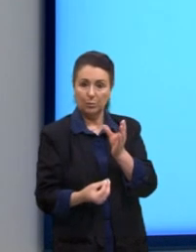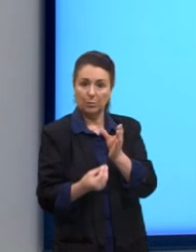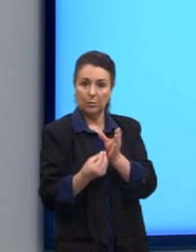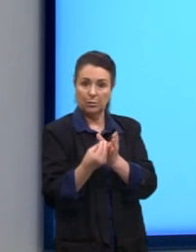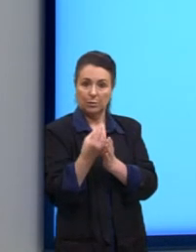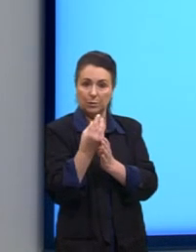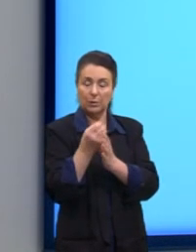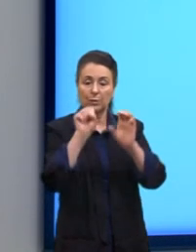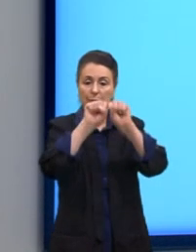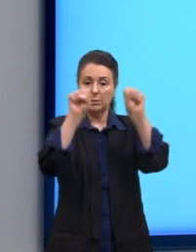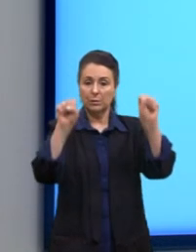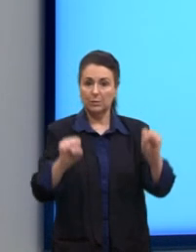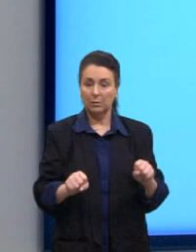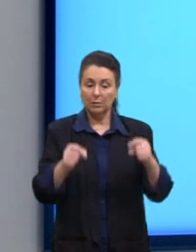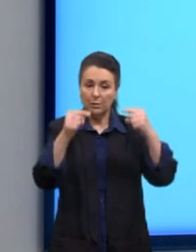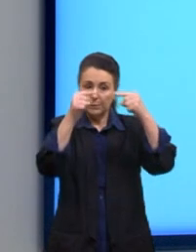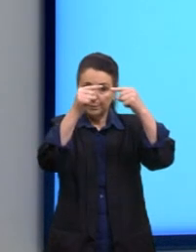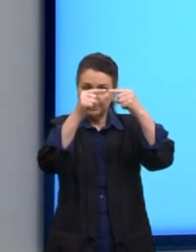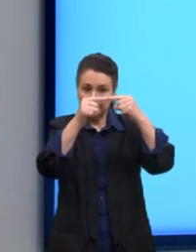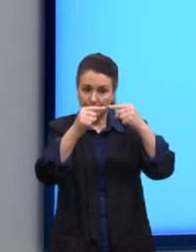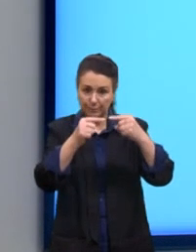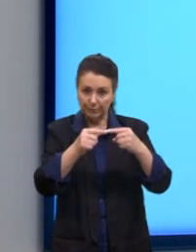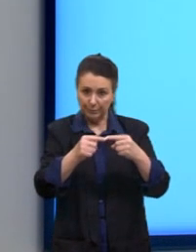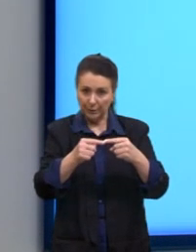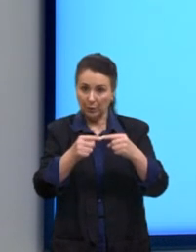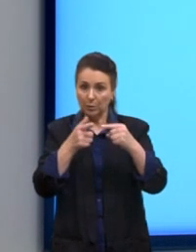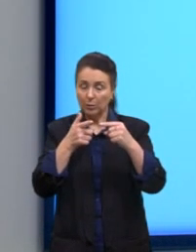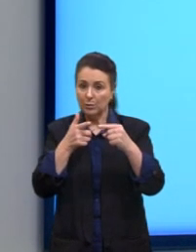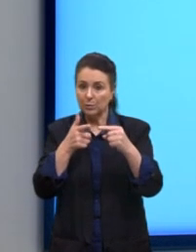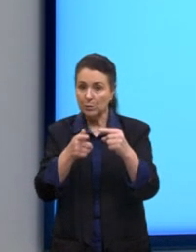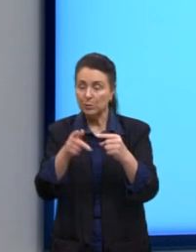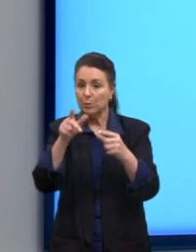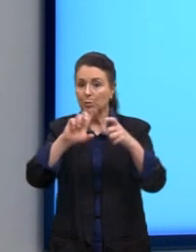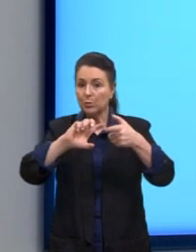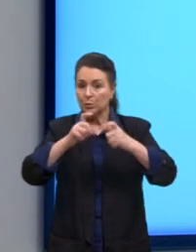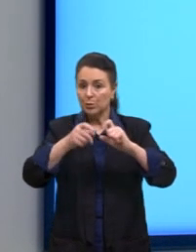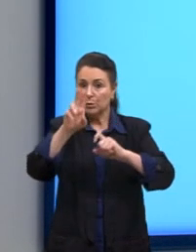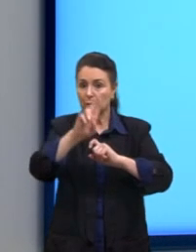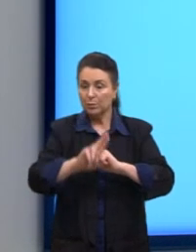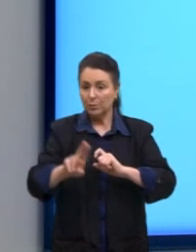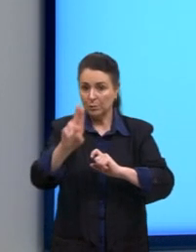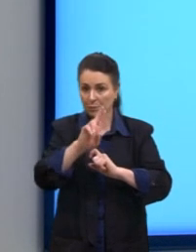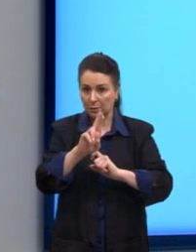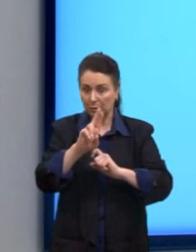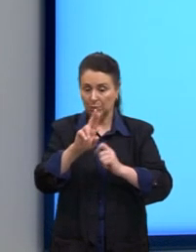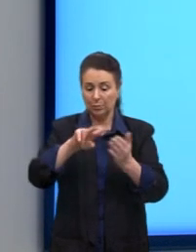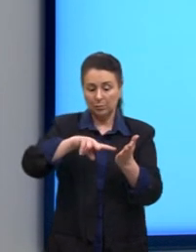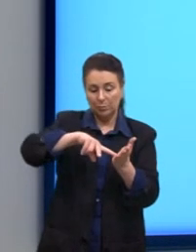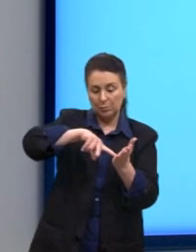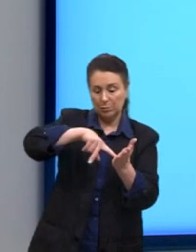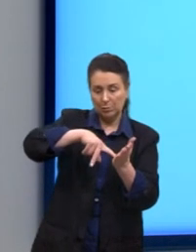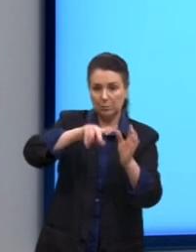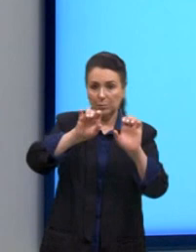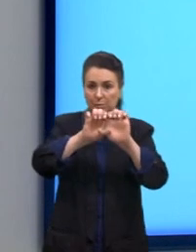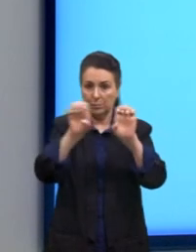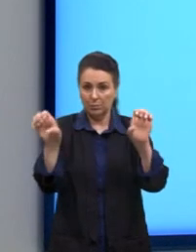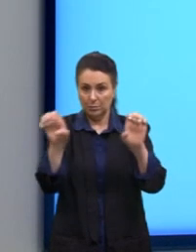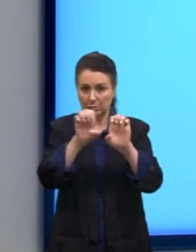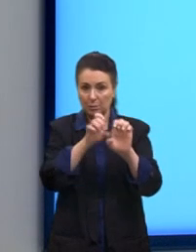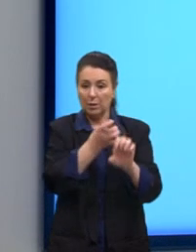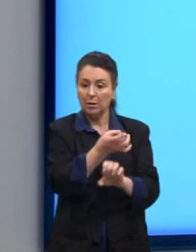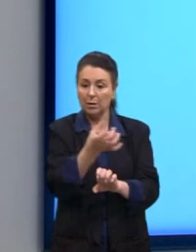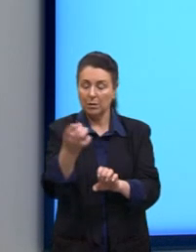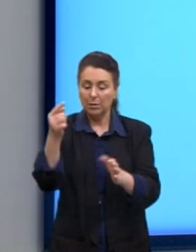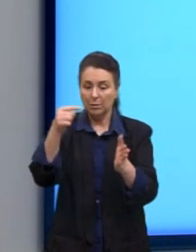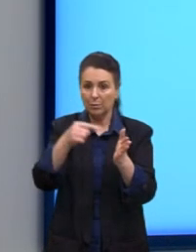coordenadas. Se o tiro for dado por meio da equação da circunferência, cada ponto diferente da